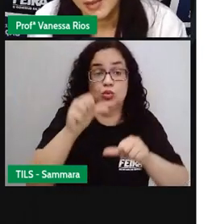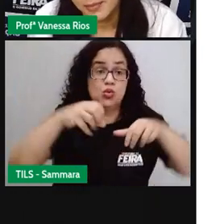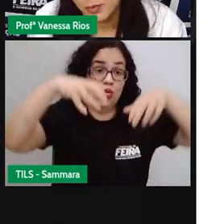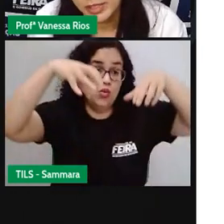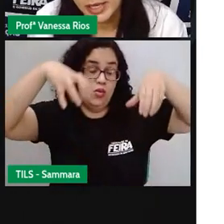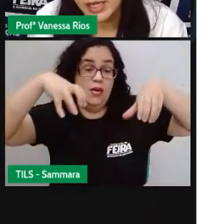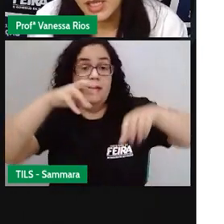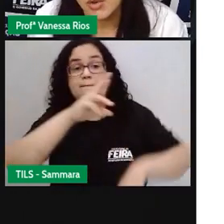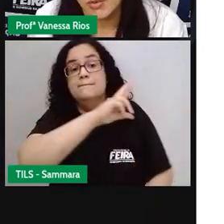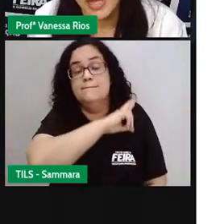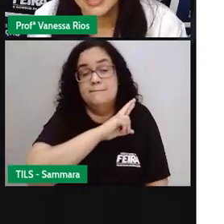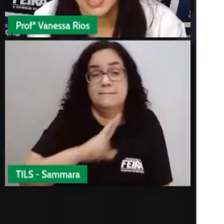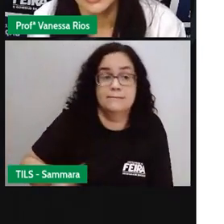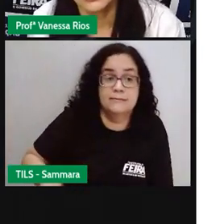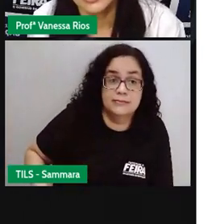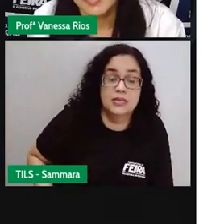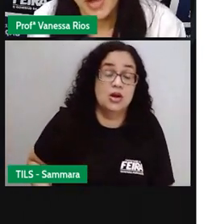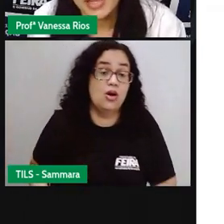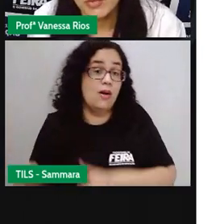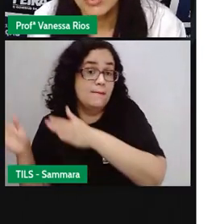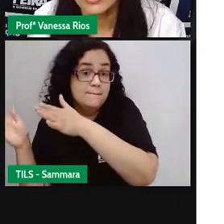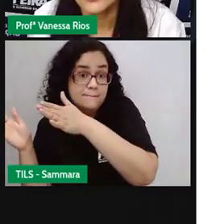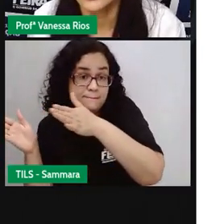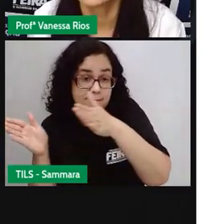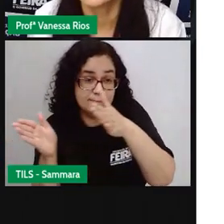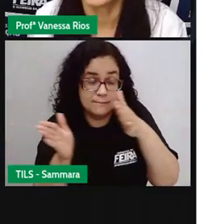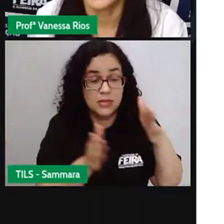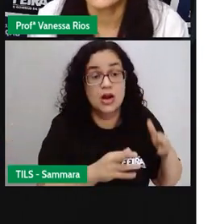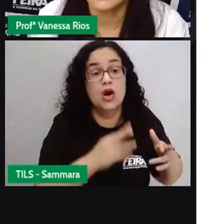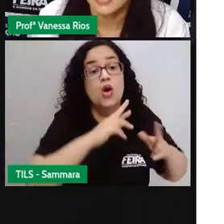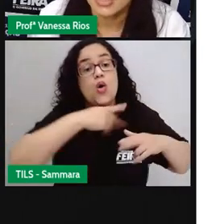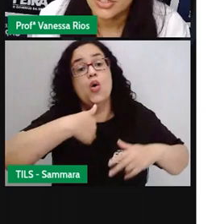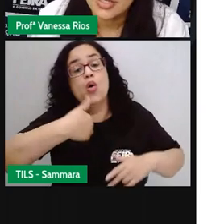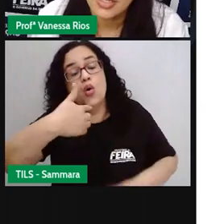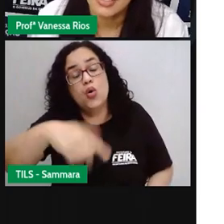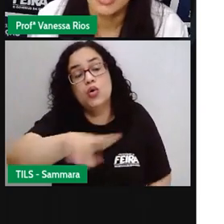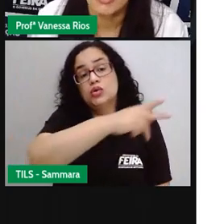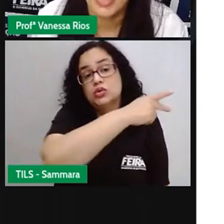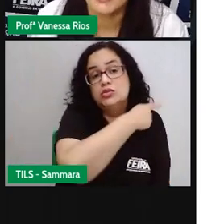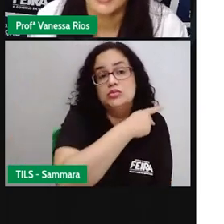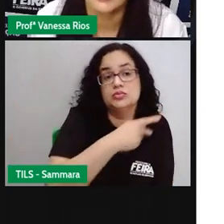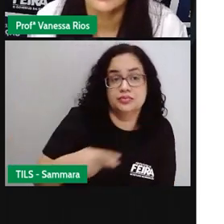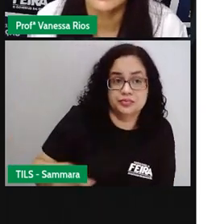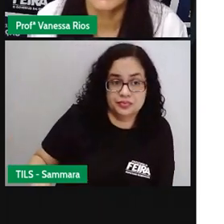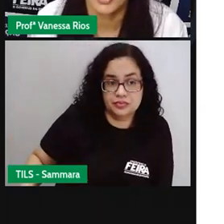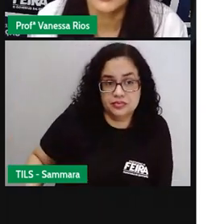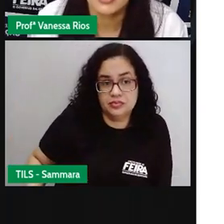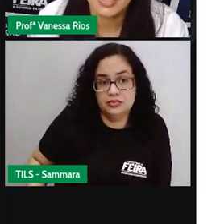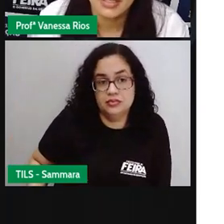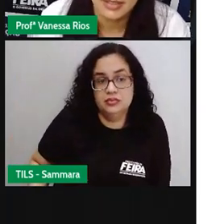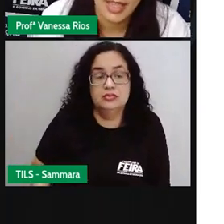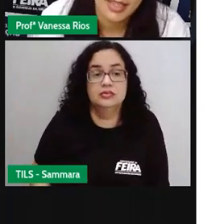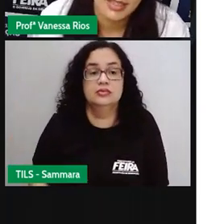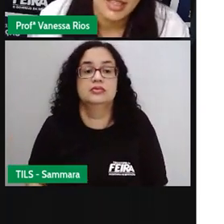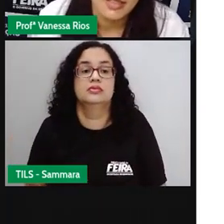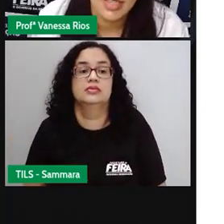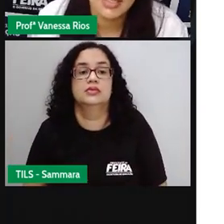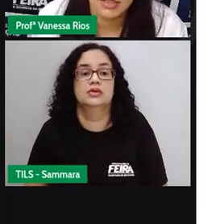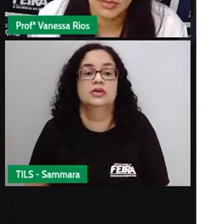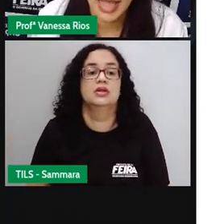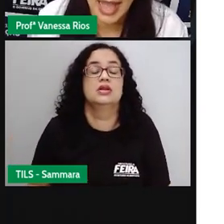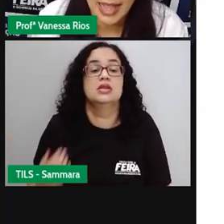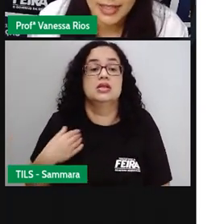pela república. Com o passar do tempo, muitos outros presidentes tomaram aí esse posse, né?